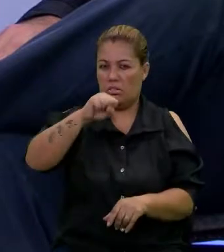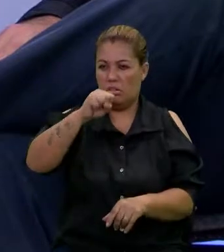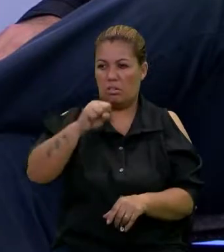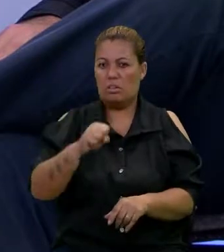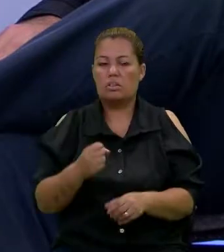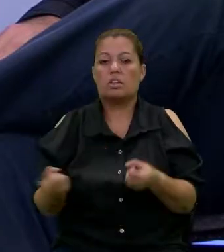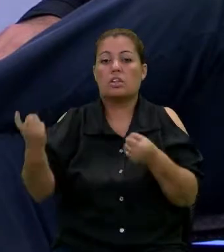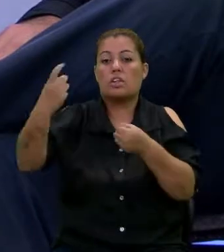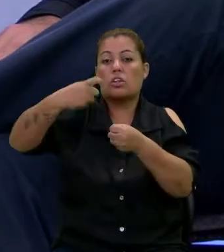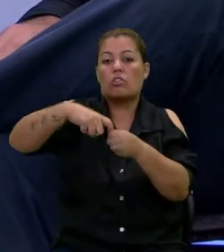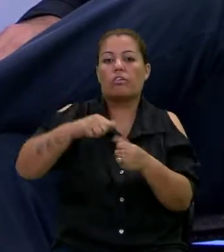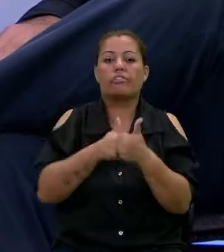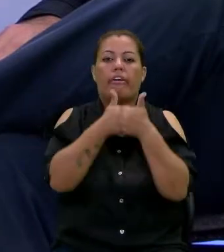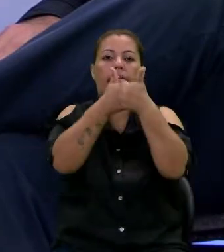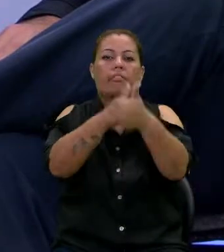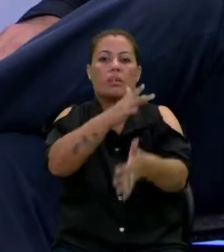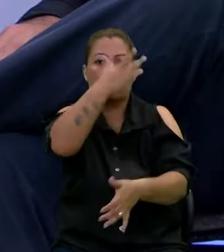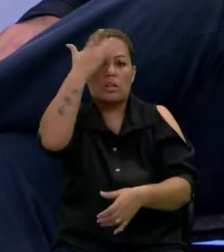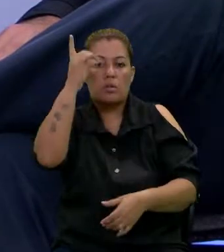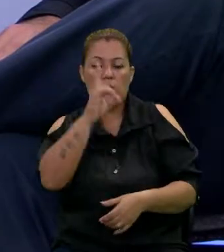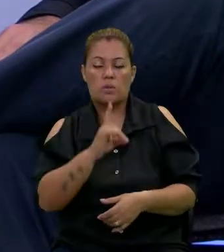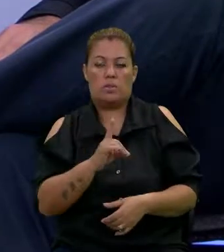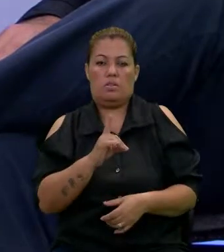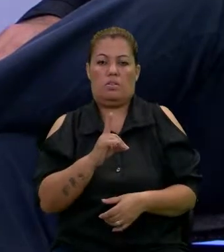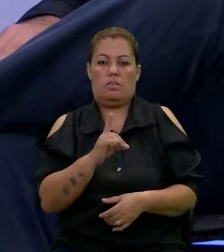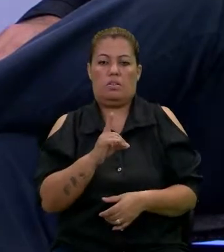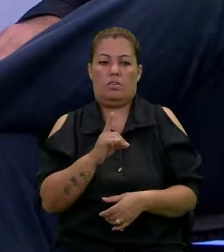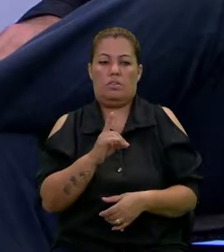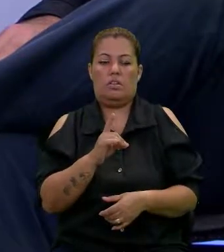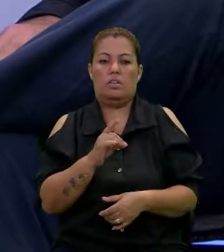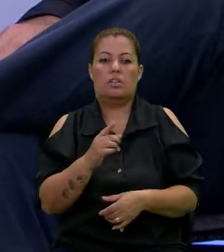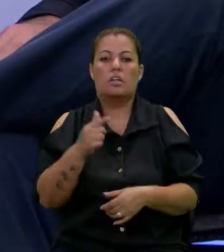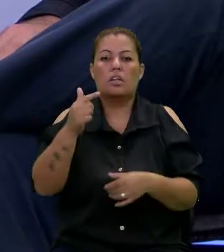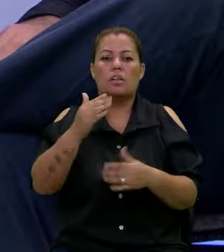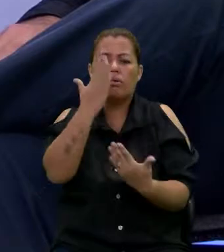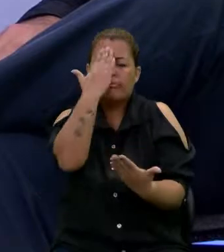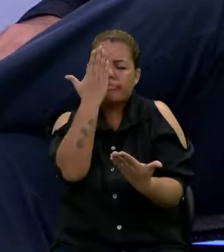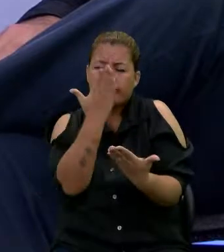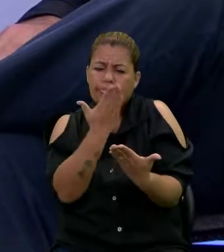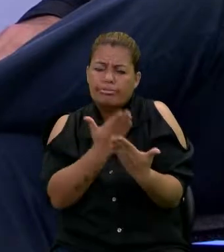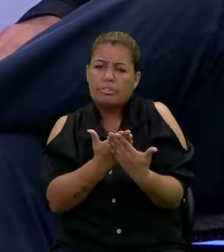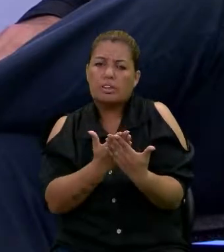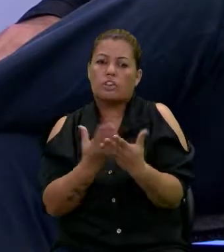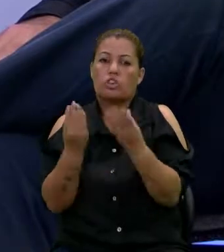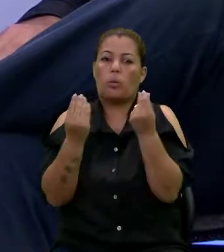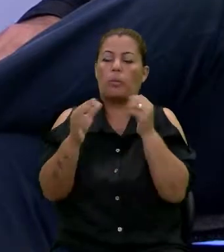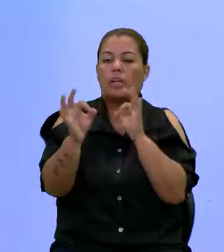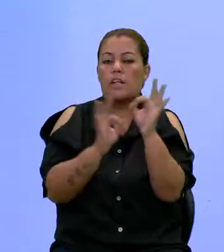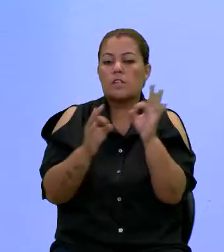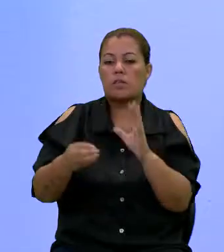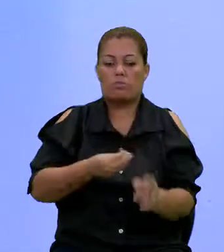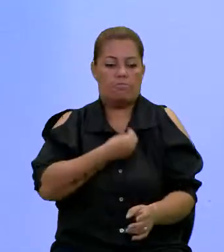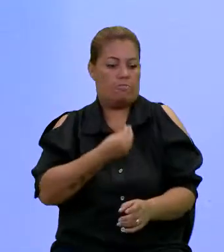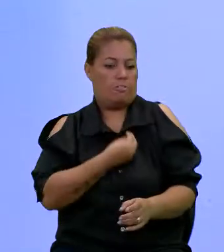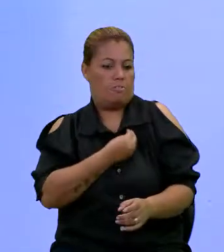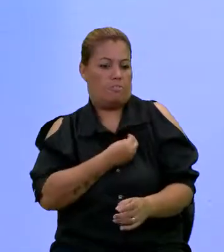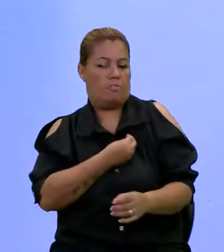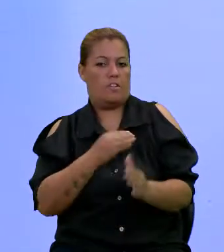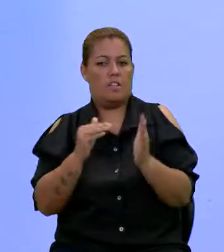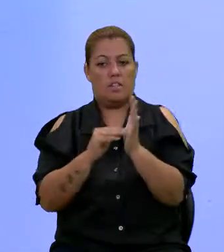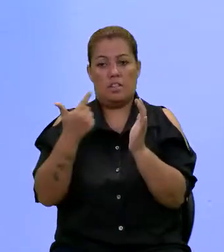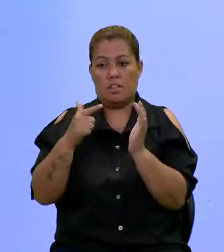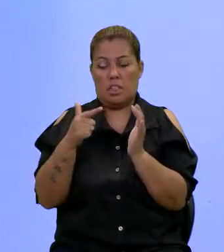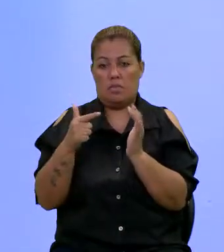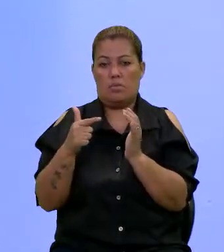voltado ao segmento de pessoas com deficiência. E eu acredito muito que esse plano, Viver Sem Limites, que